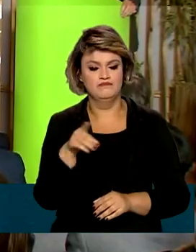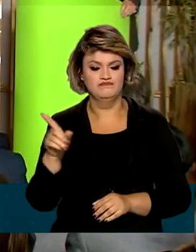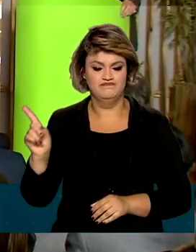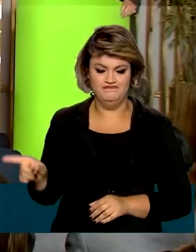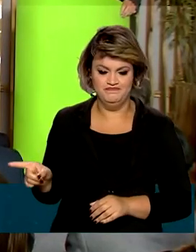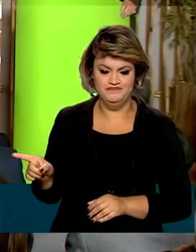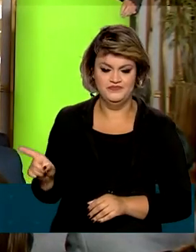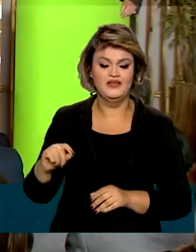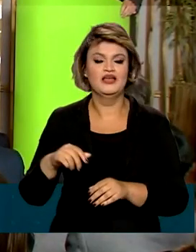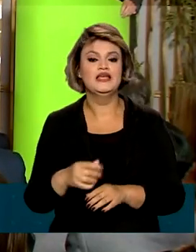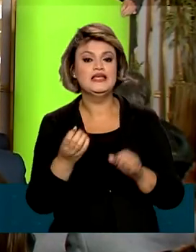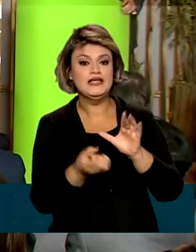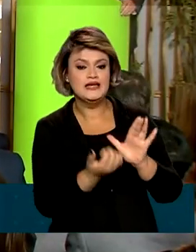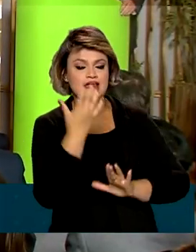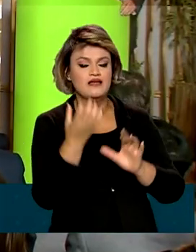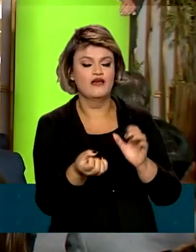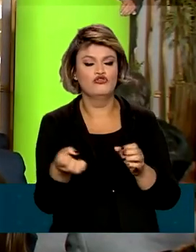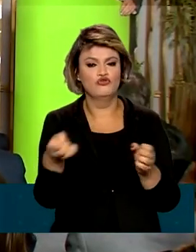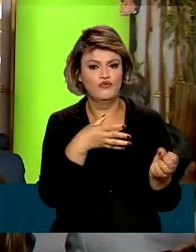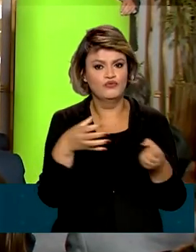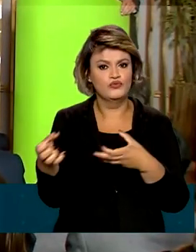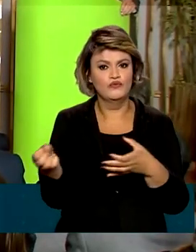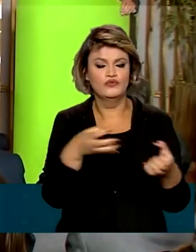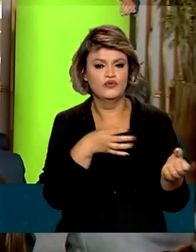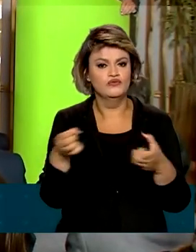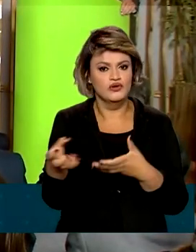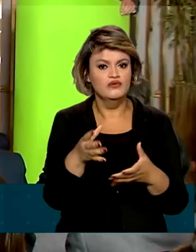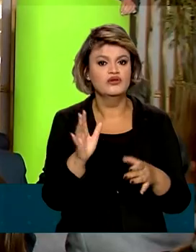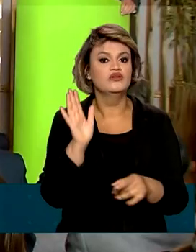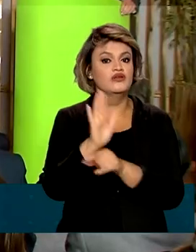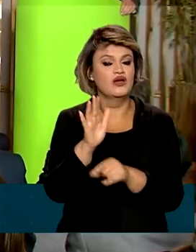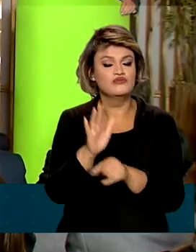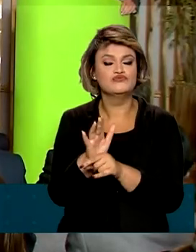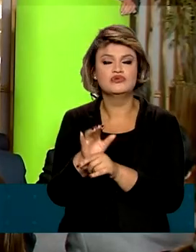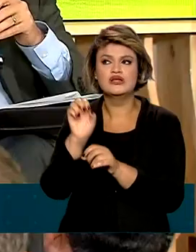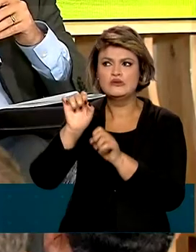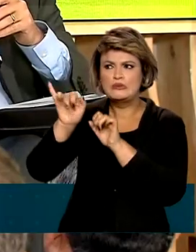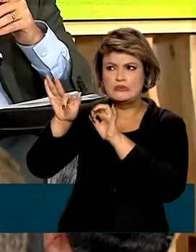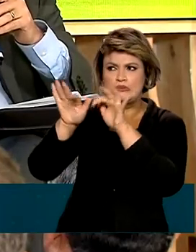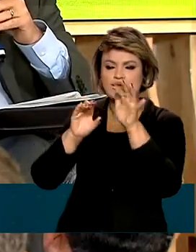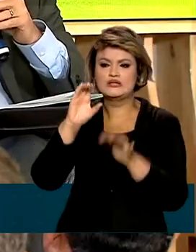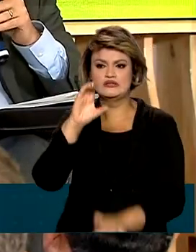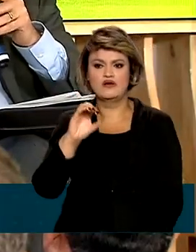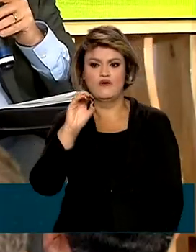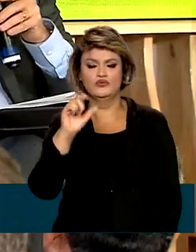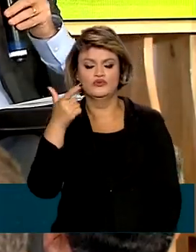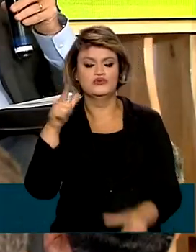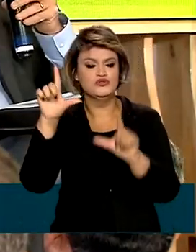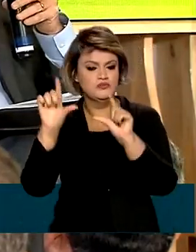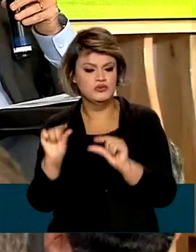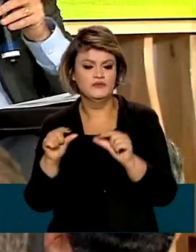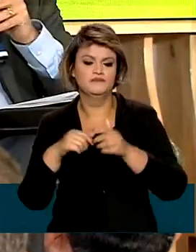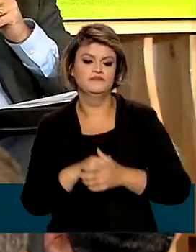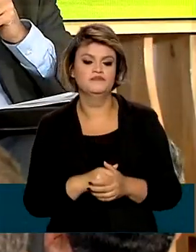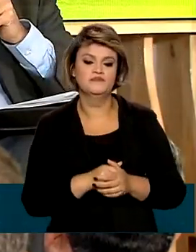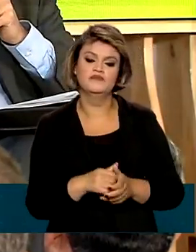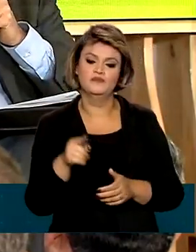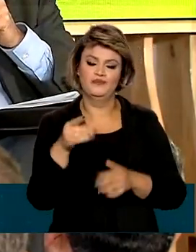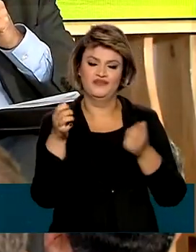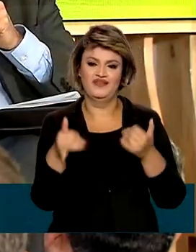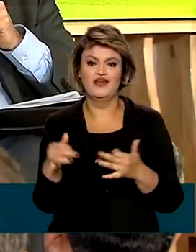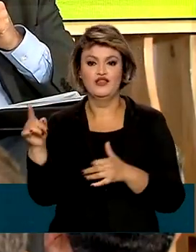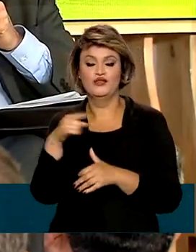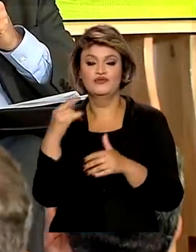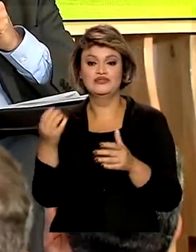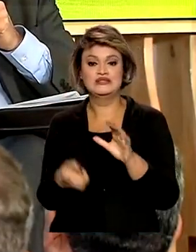e a criação de soluções inovadoras que facilitem a redução de gases de efeito estufa. Nós criamos a base,